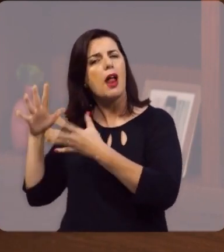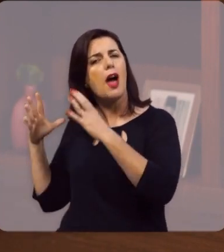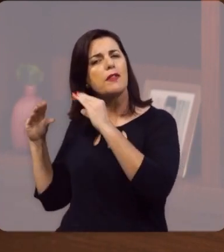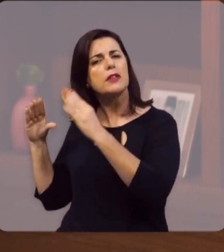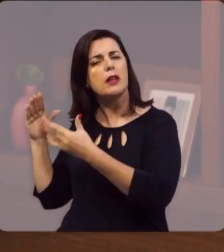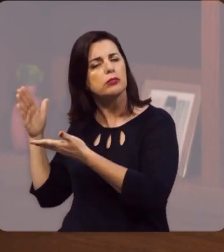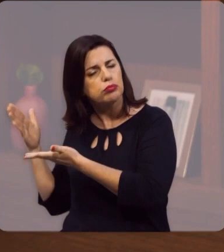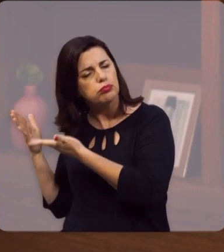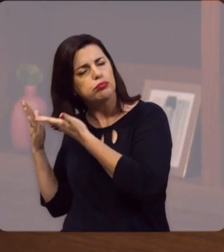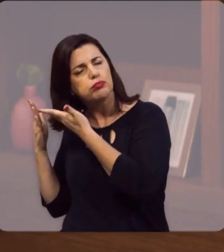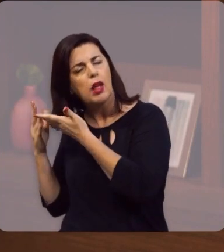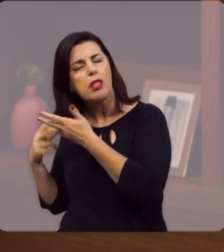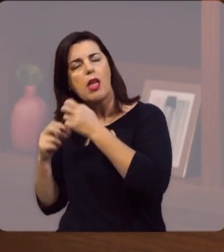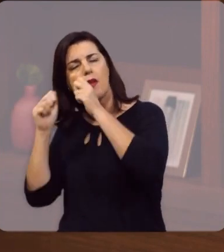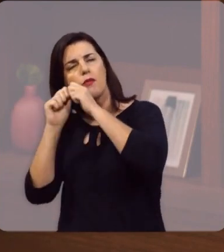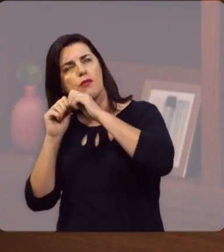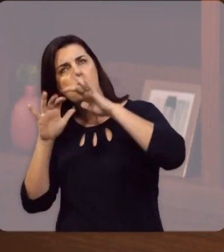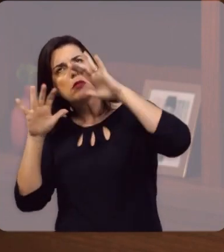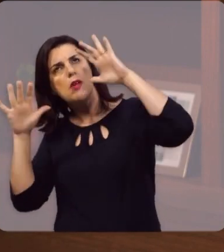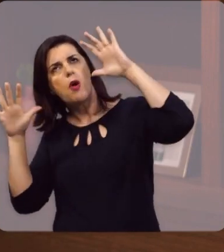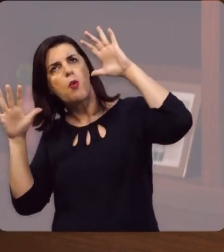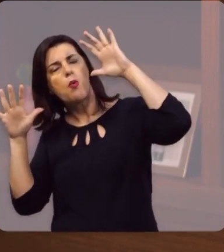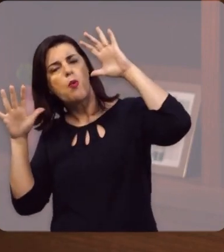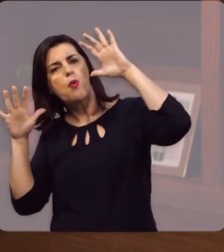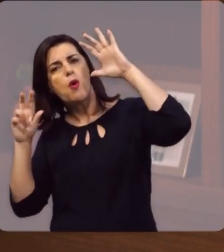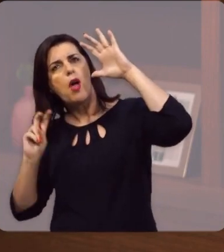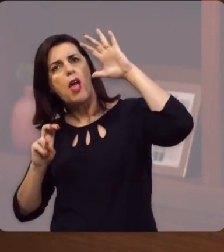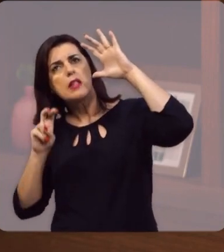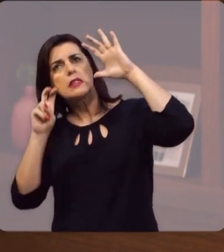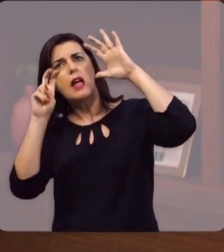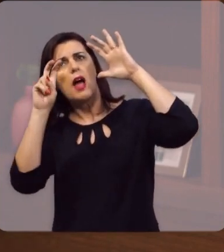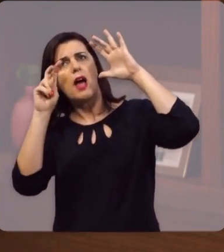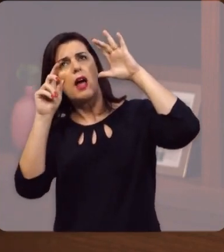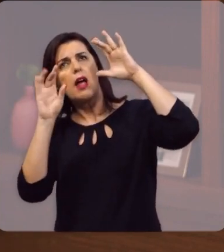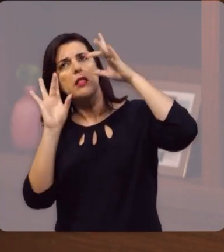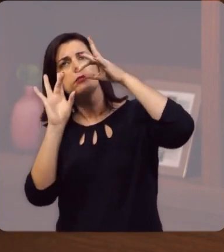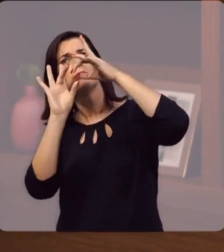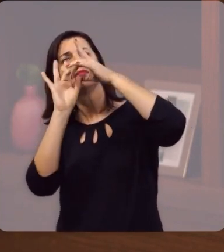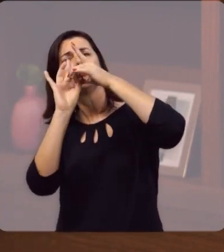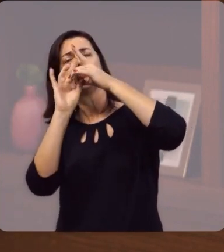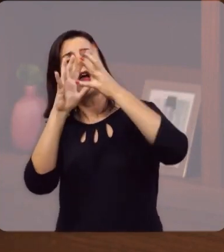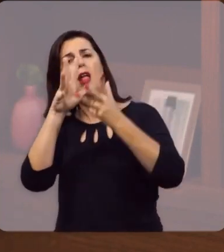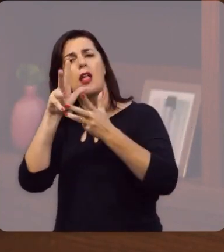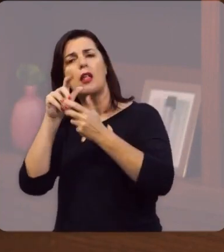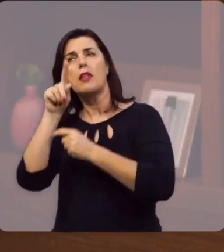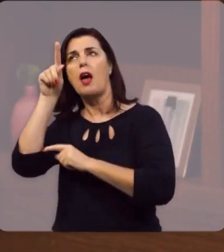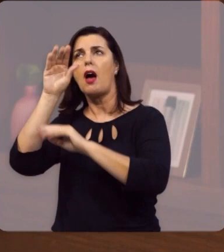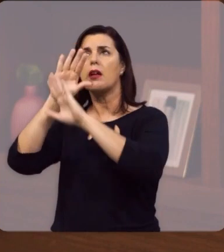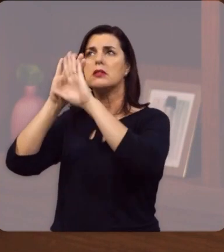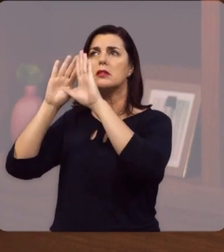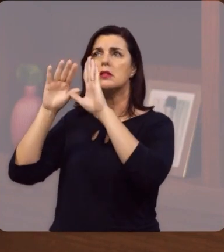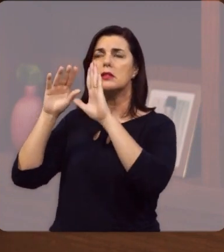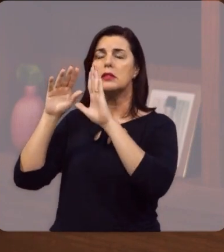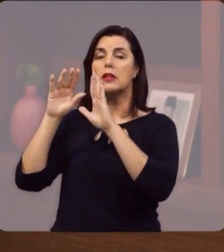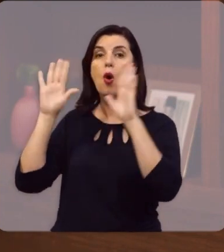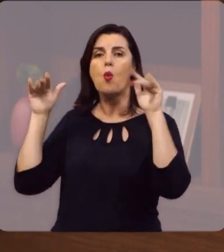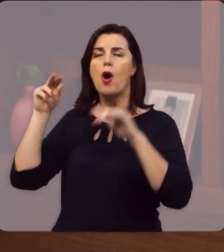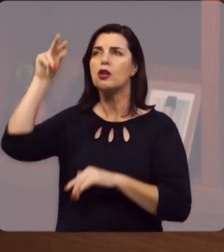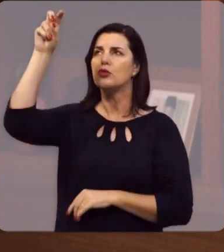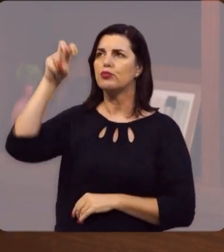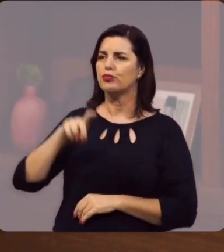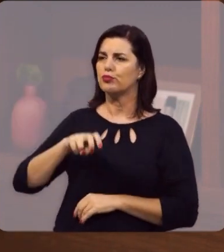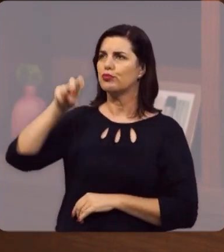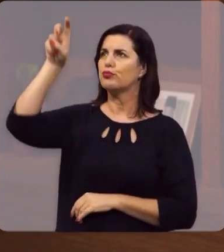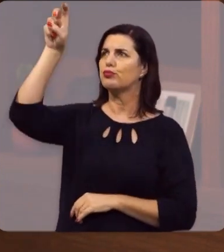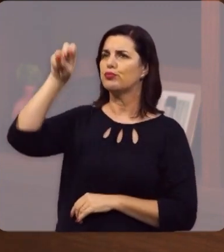travesseiro. E ali ele tem uma visão. A visão de uma escada que liga a terra ao céu e os anjos subiam e